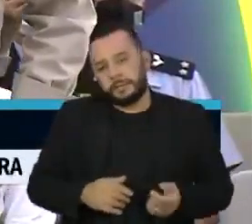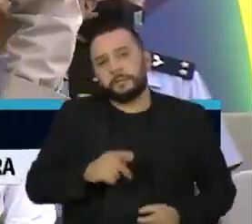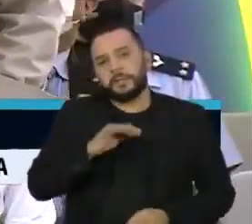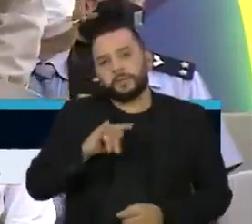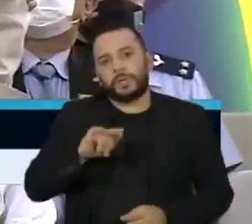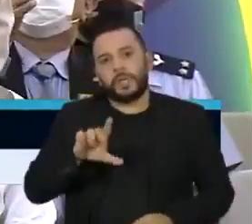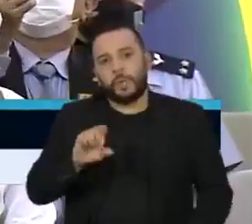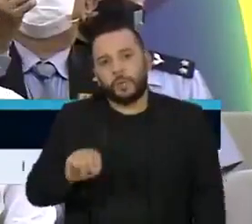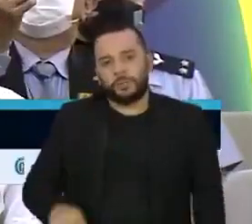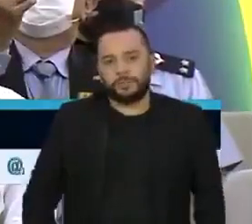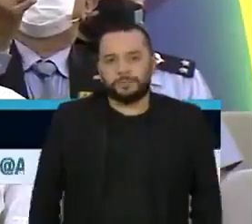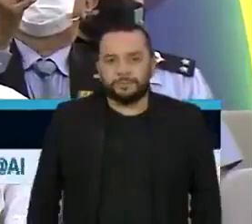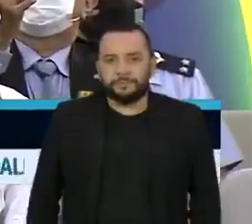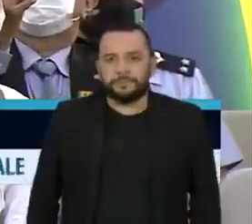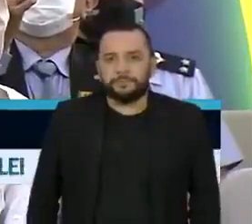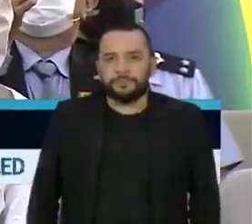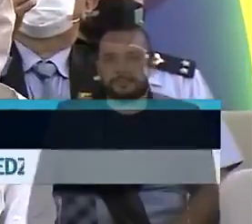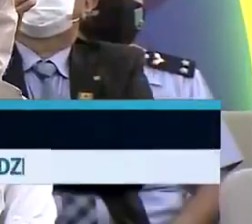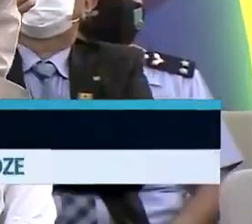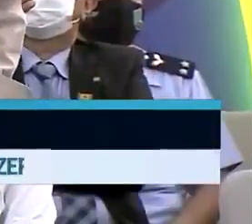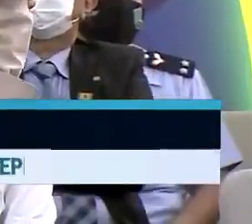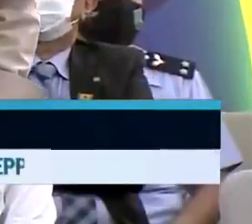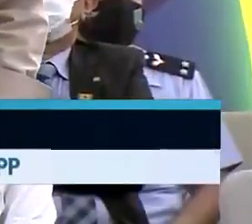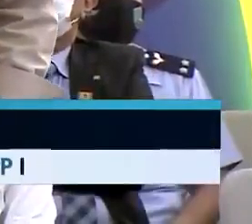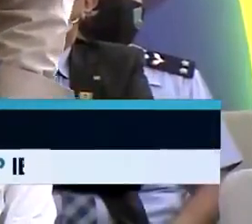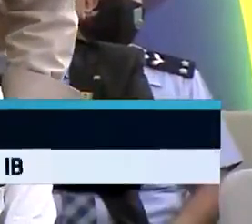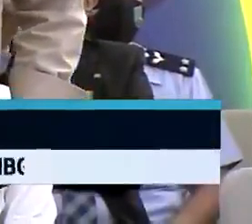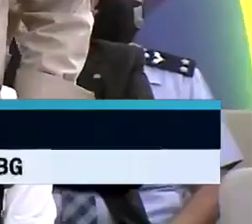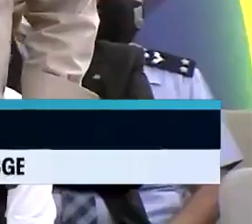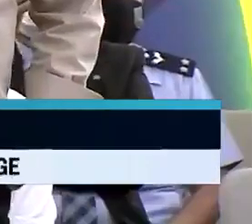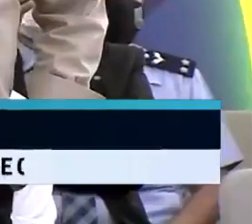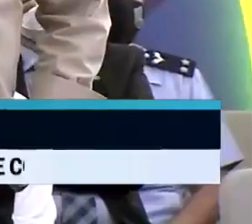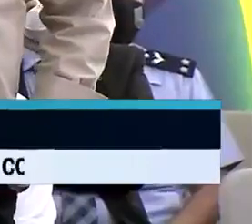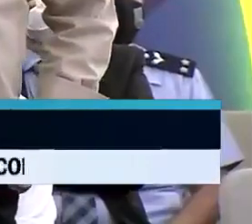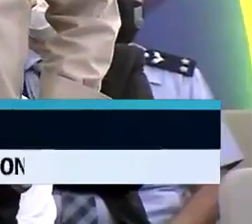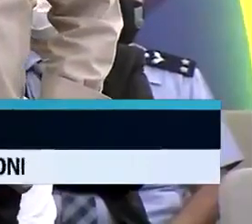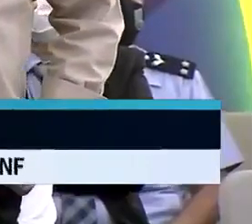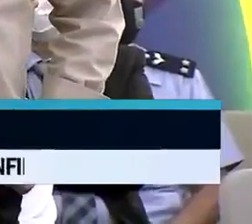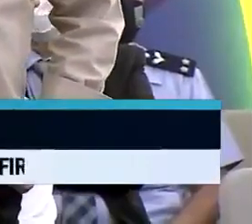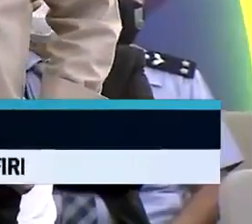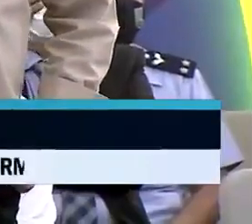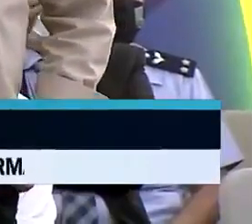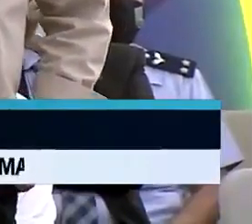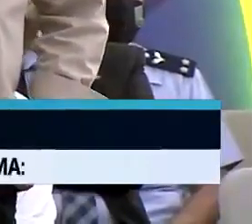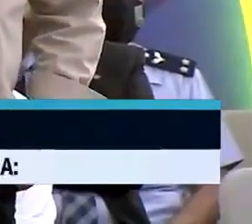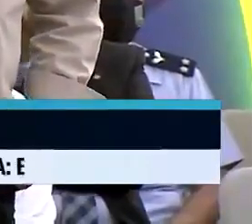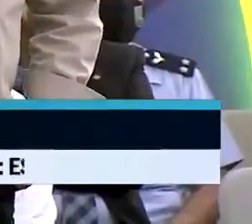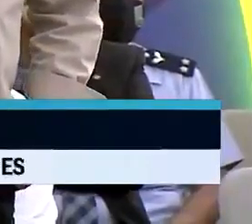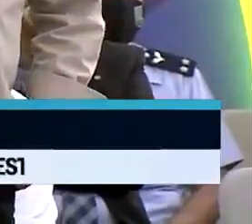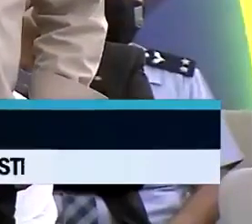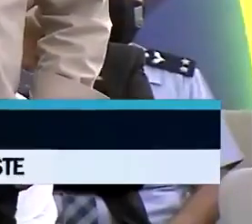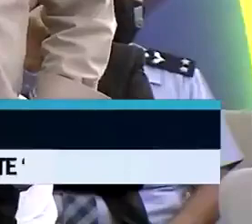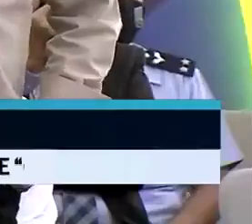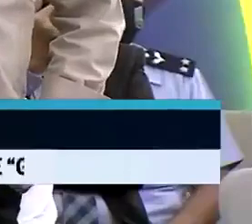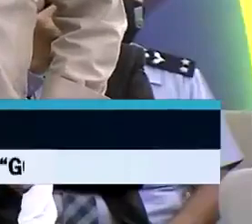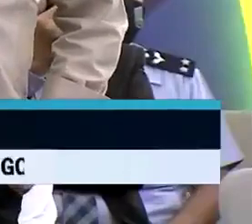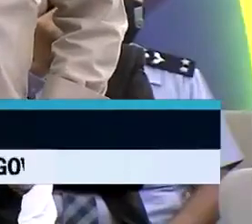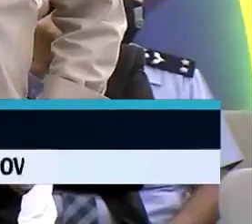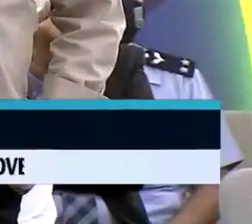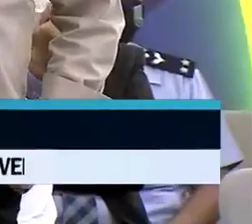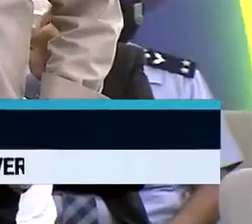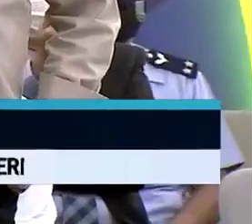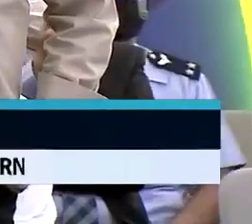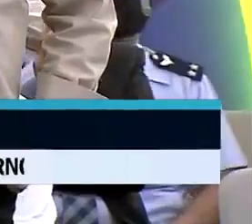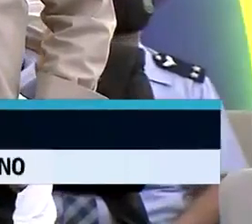Conseguimos, com a equipe que nós temos em Brasília, colaborar em muito para que